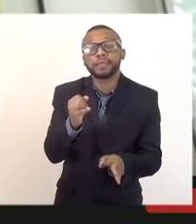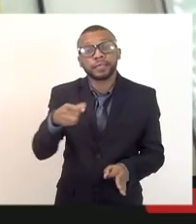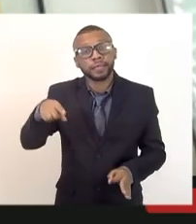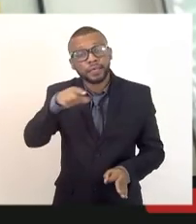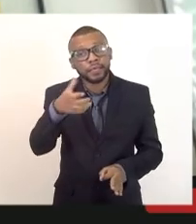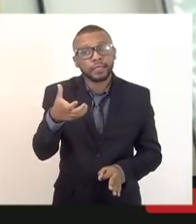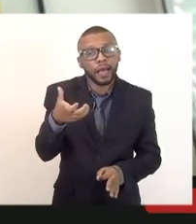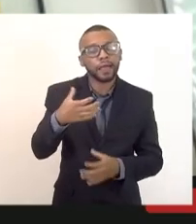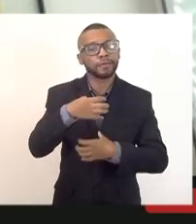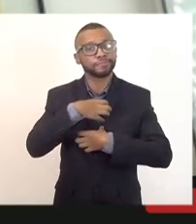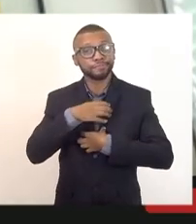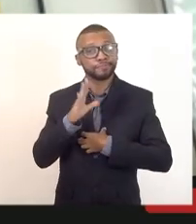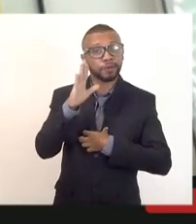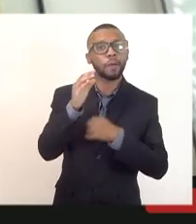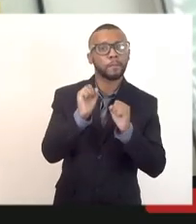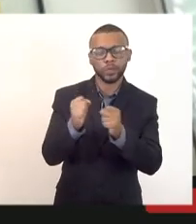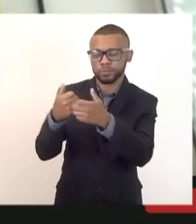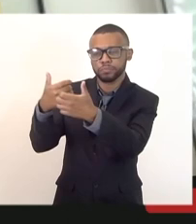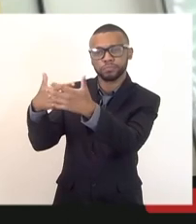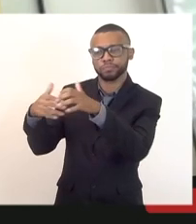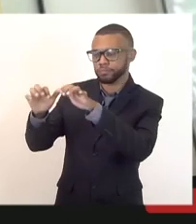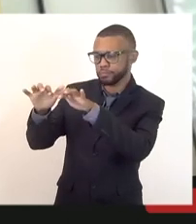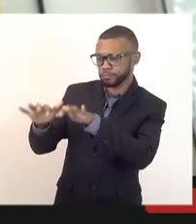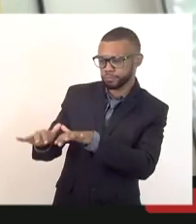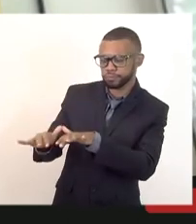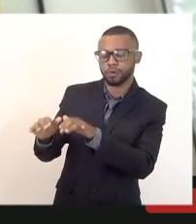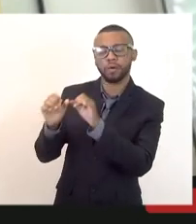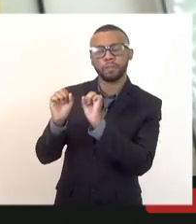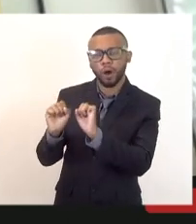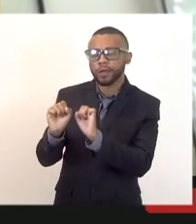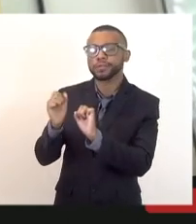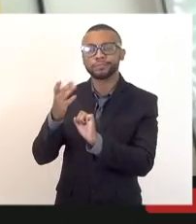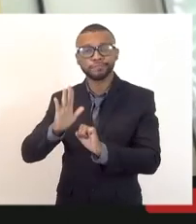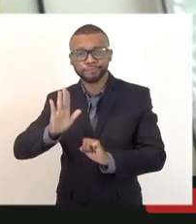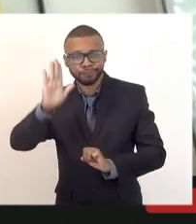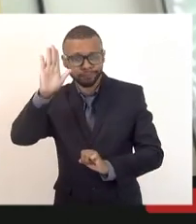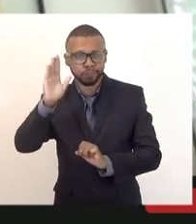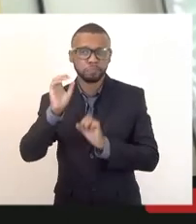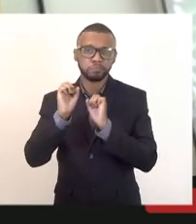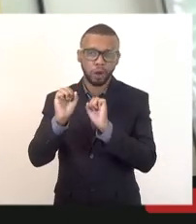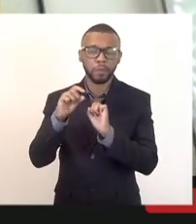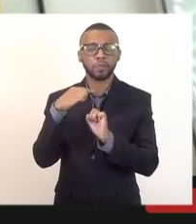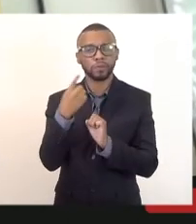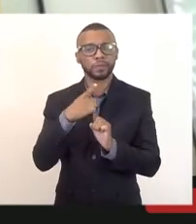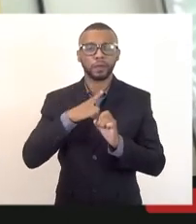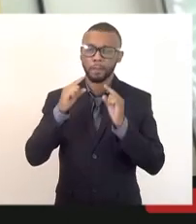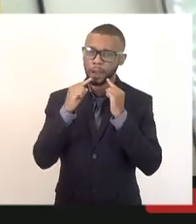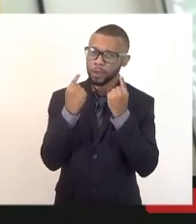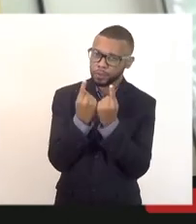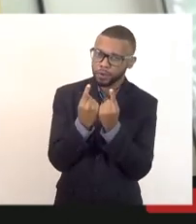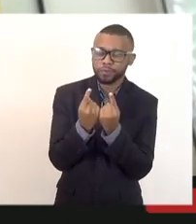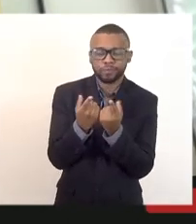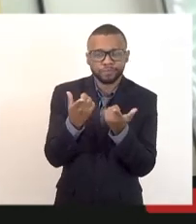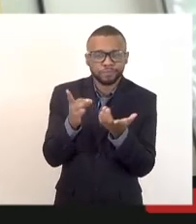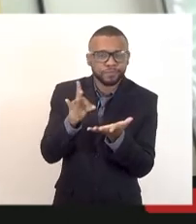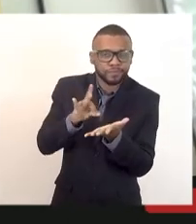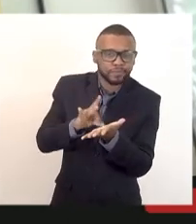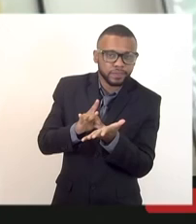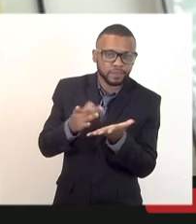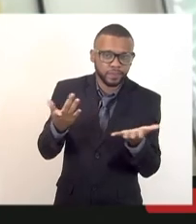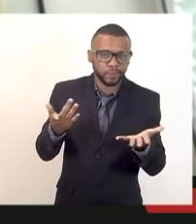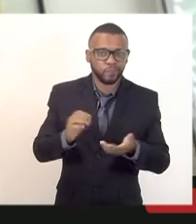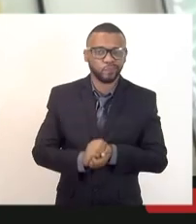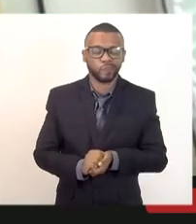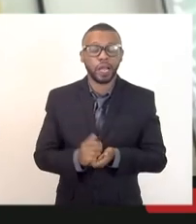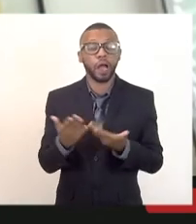manifestar, fala no chat, quiserem fazer alguma intervenção, para que a gente possa ter uma reunião de trabalho de fato. Então, vou passar a palavra para